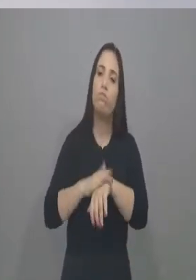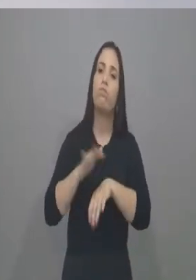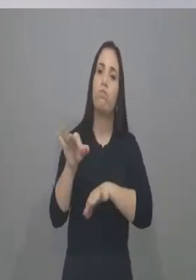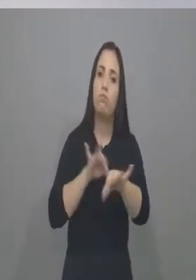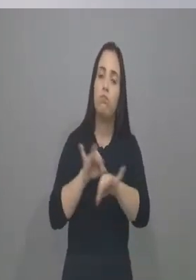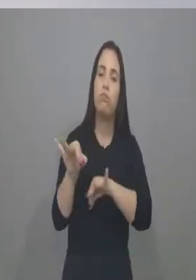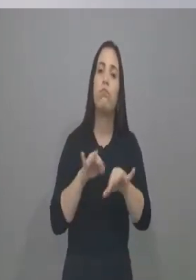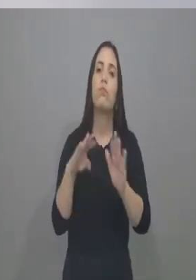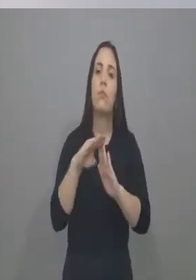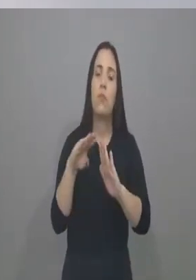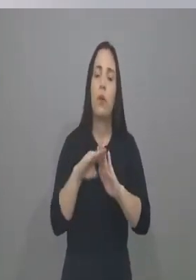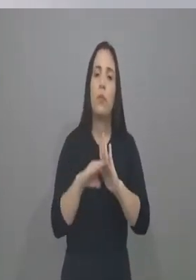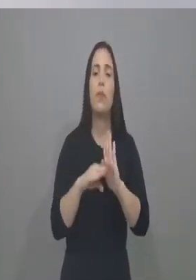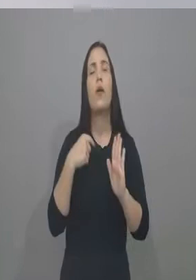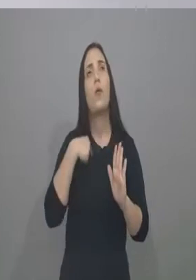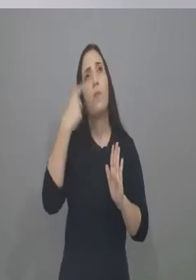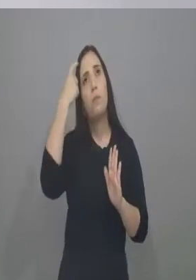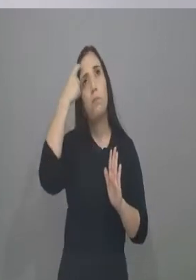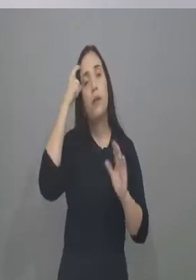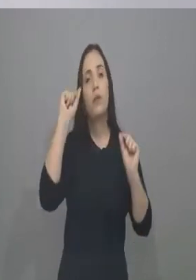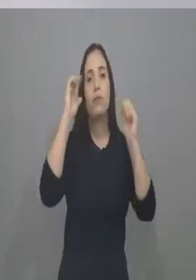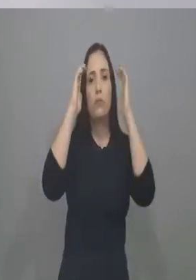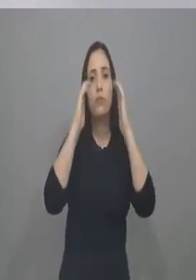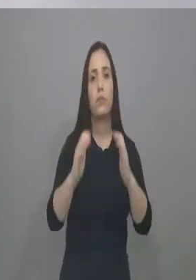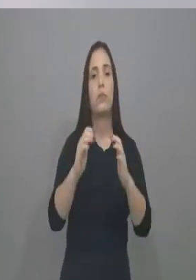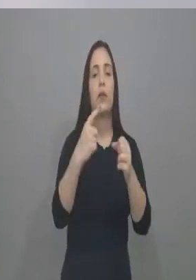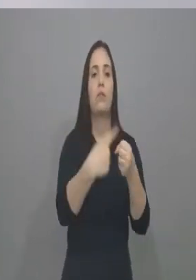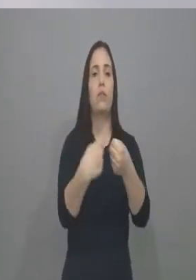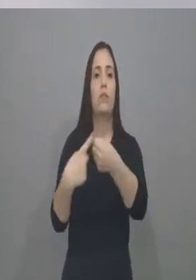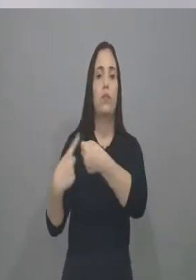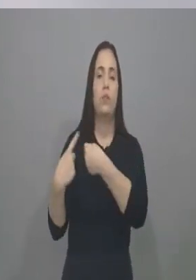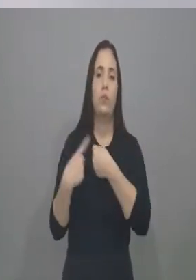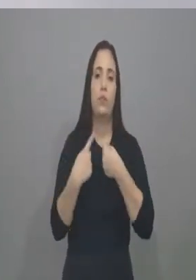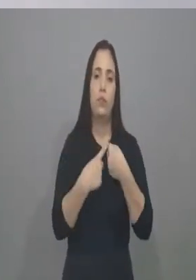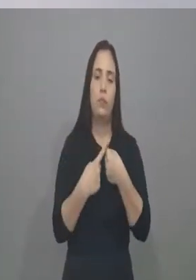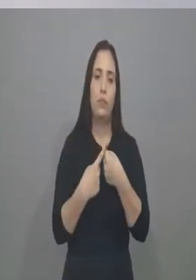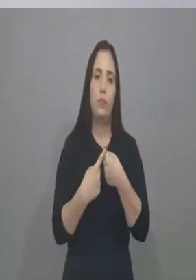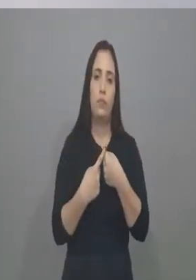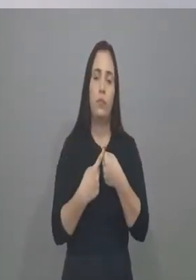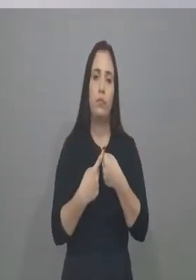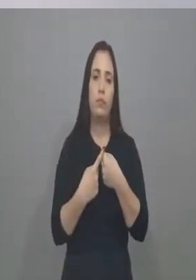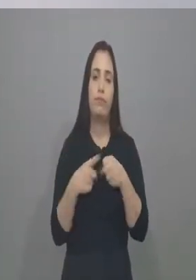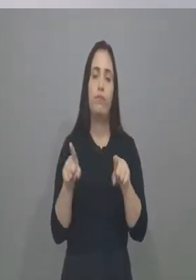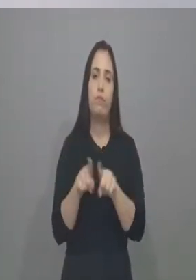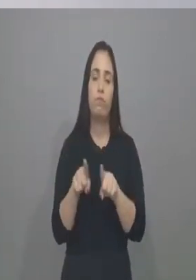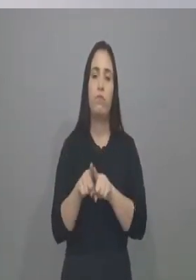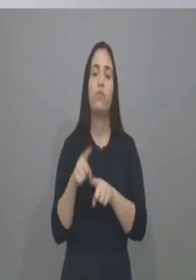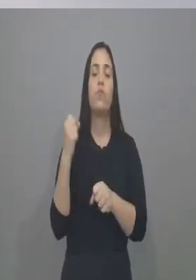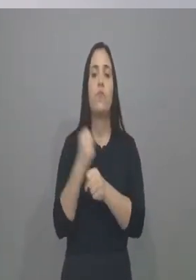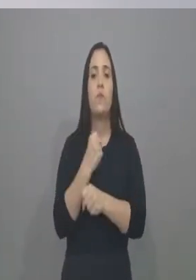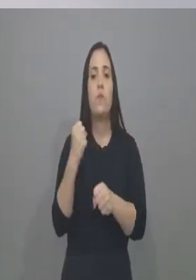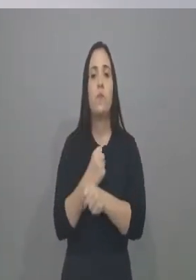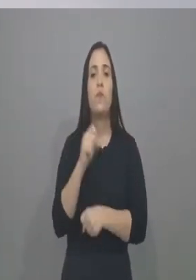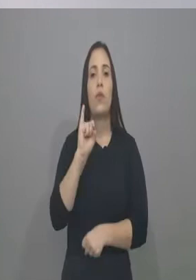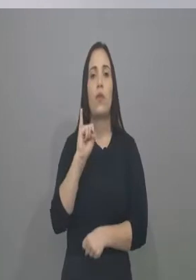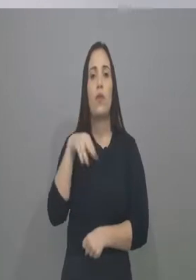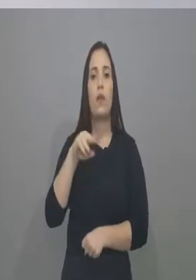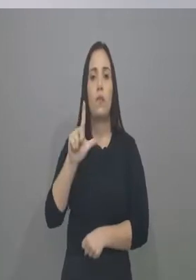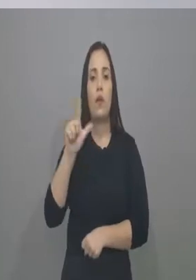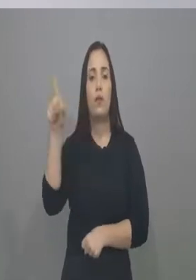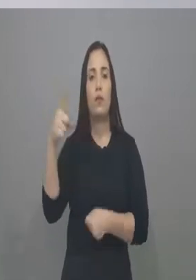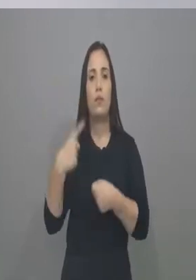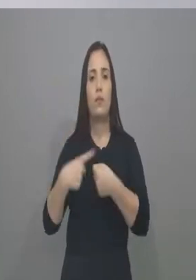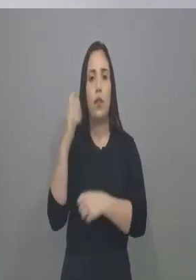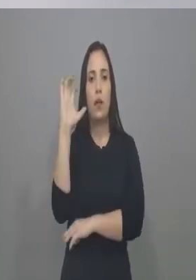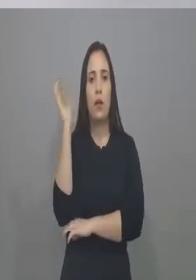isso, fiz pensando no bem comum dos municípios. Coloquei recursos para fazer um IML lá na cidade de Crateuso.